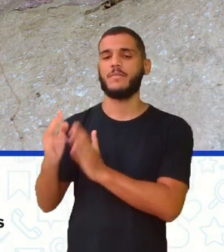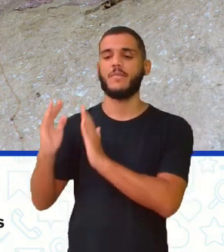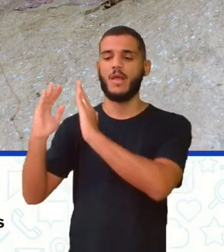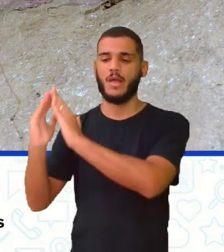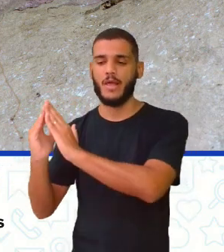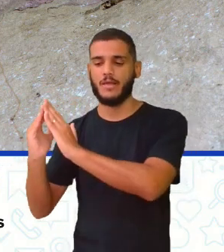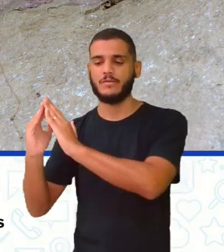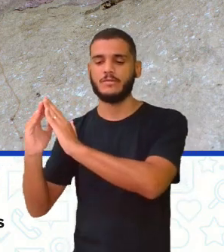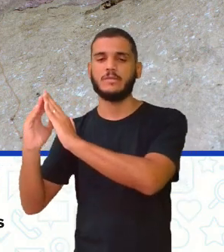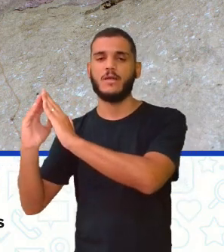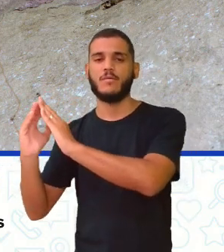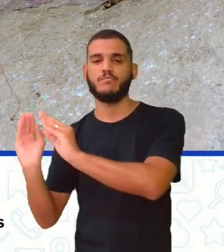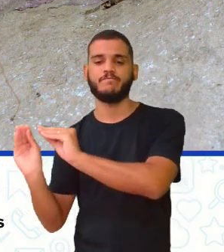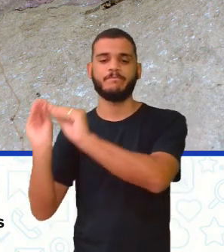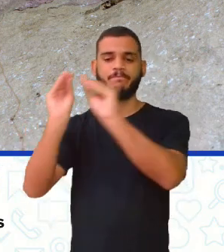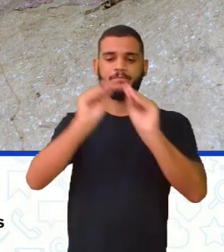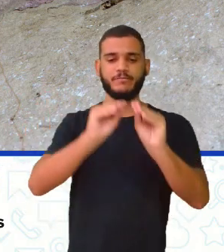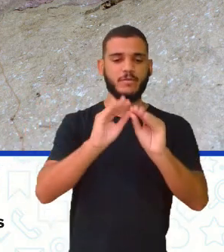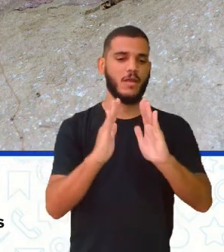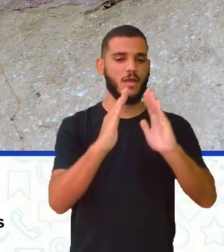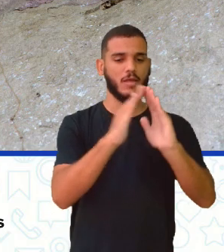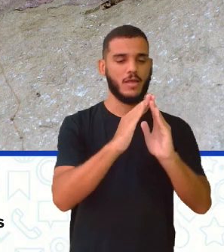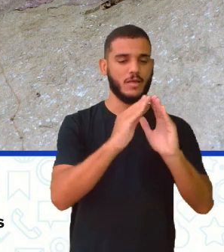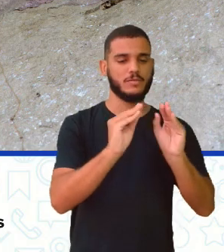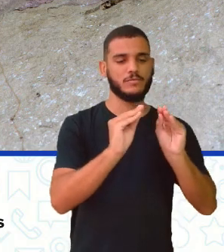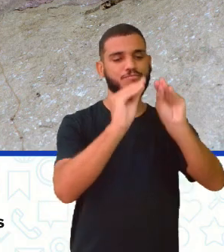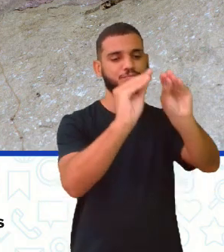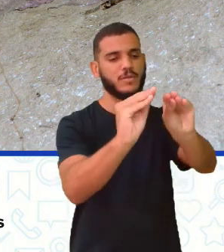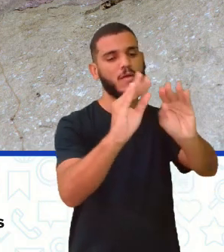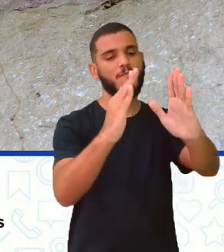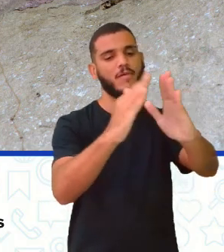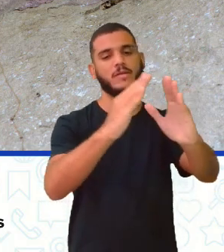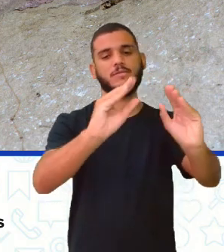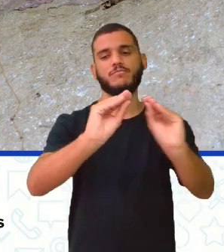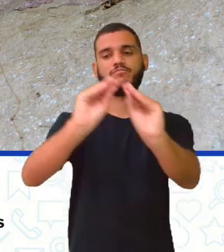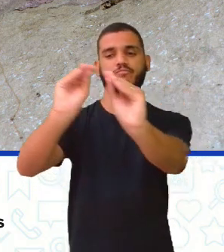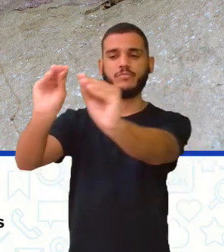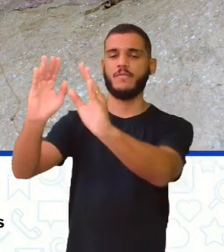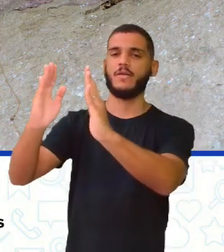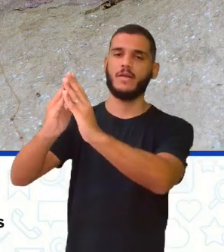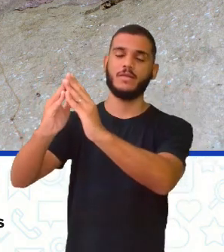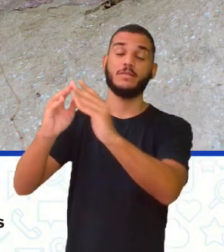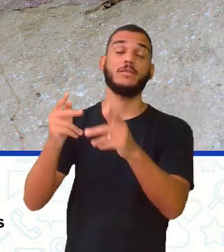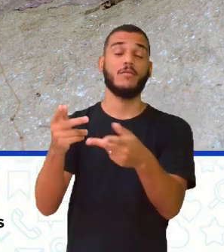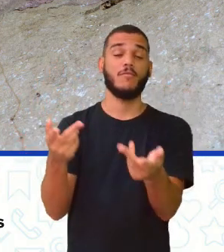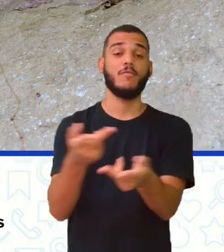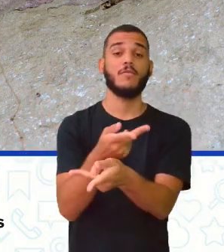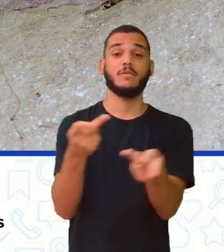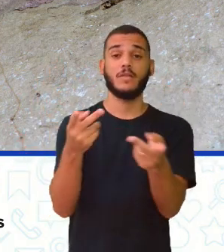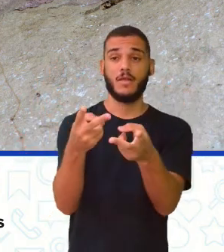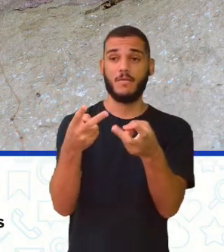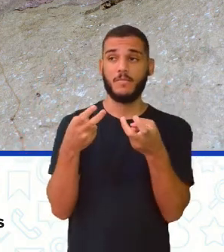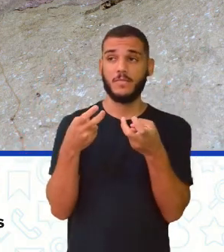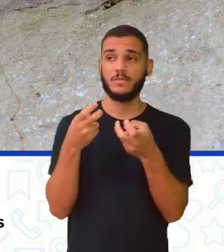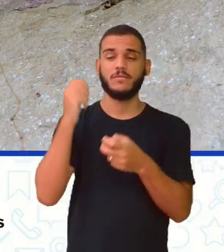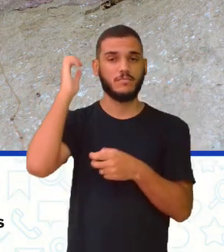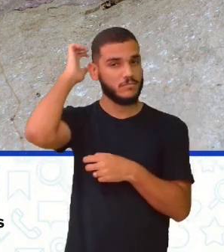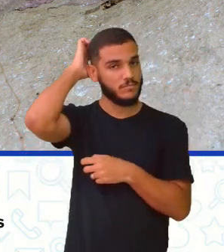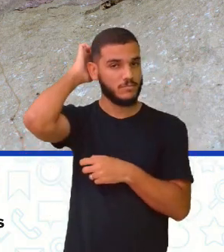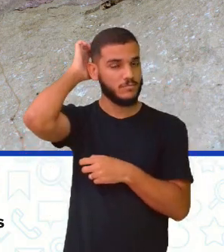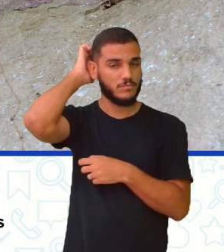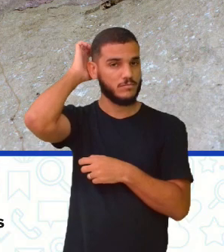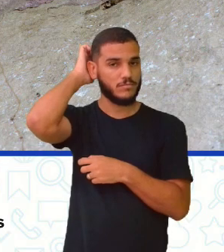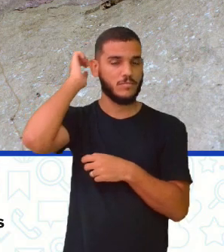fazer seus primeiros registros, nas lascas de madeira, né? Na tela você vê, você escutou ao fundo assim, né? O